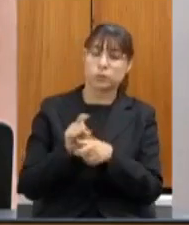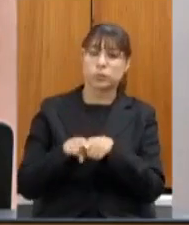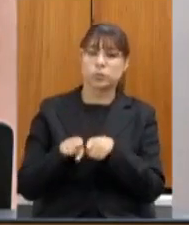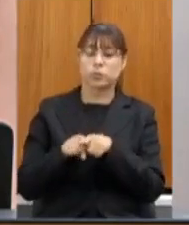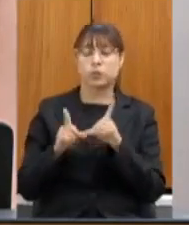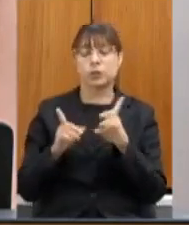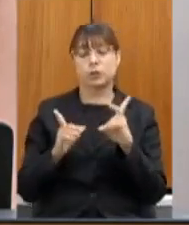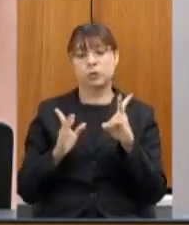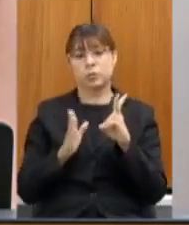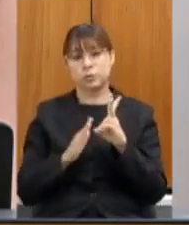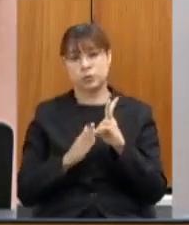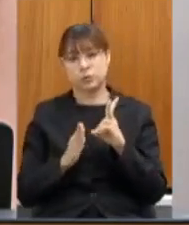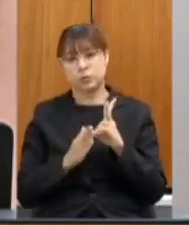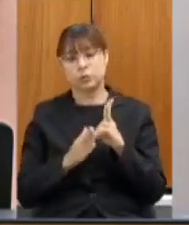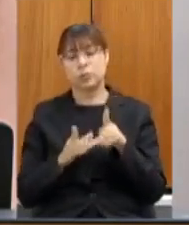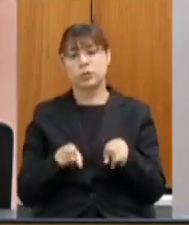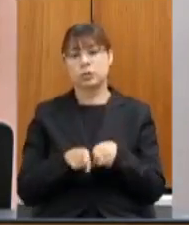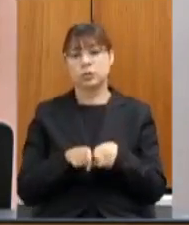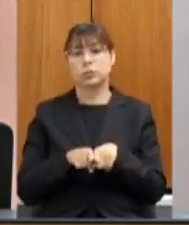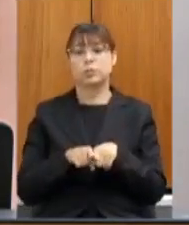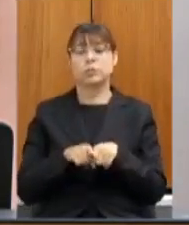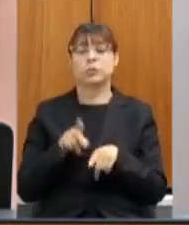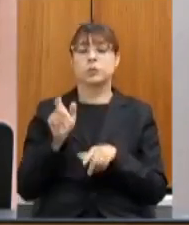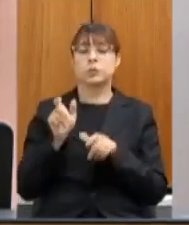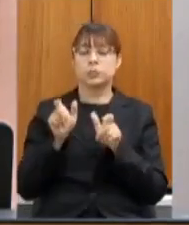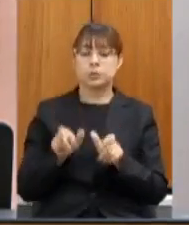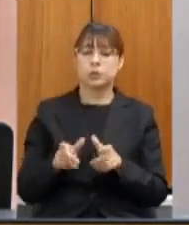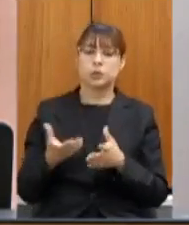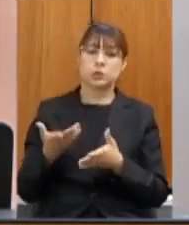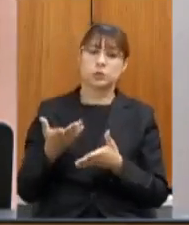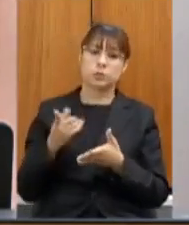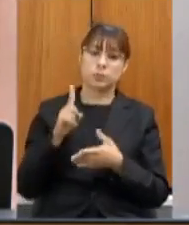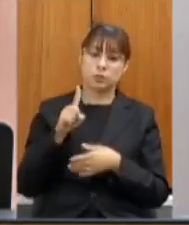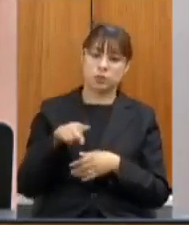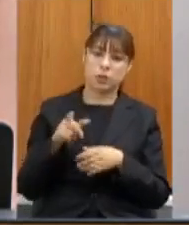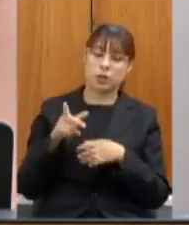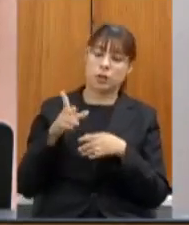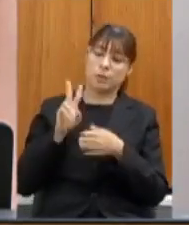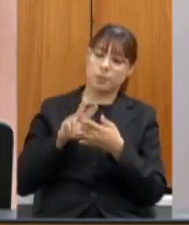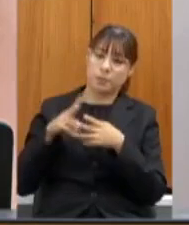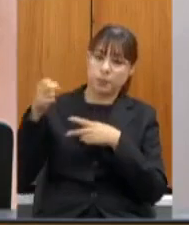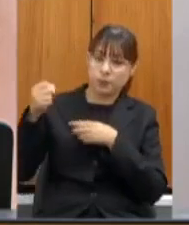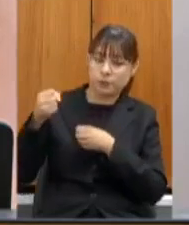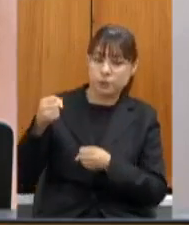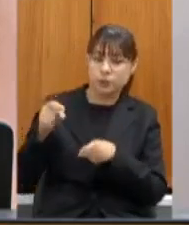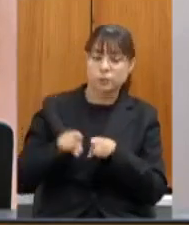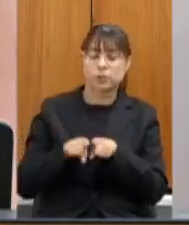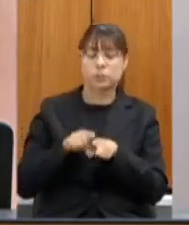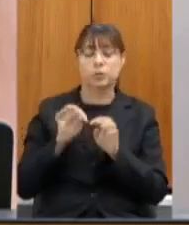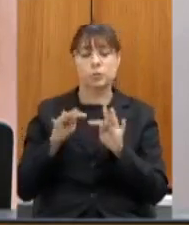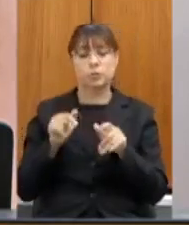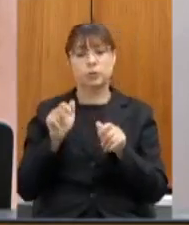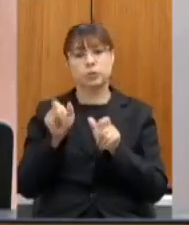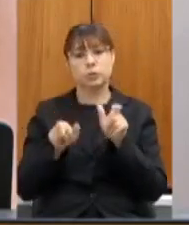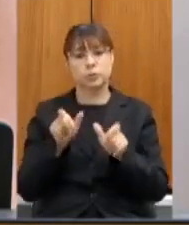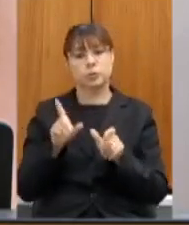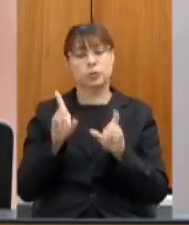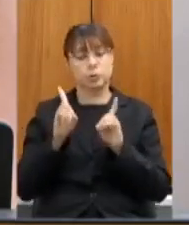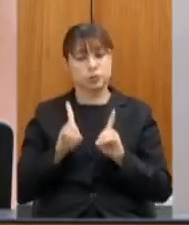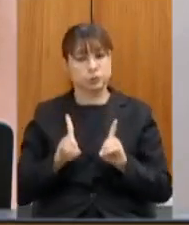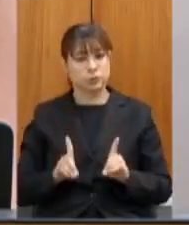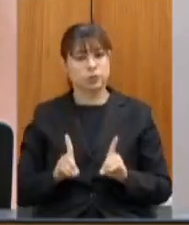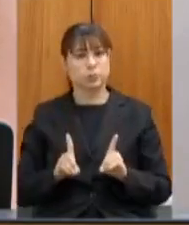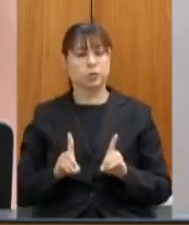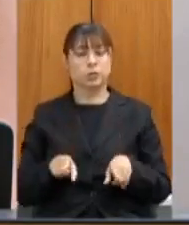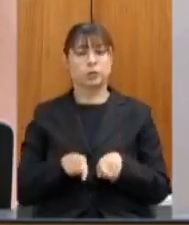indígenas dos inseridos nos espaços socioeducativos e nos presídios das pessoas com deficiência